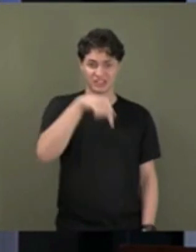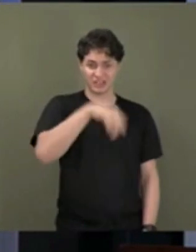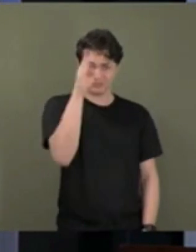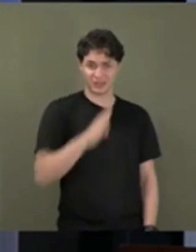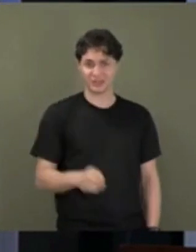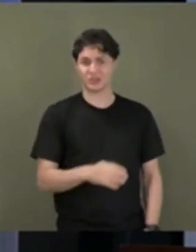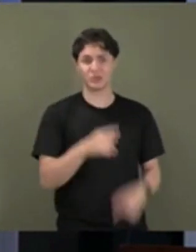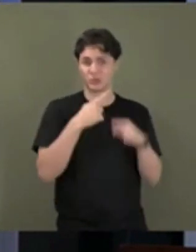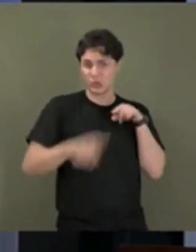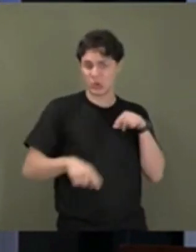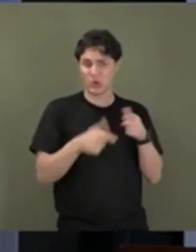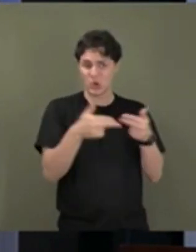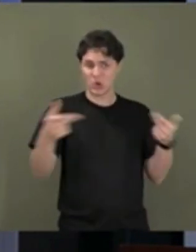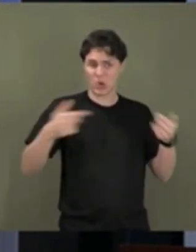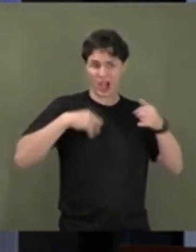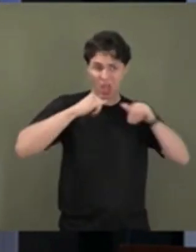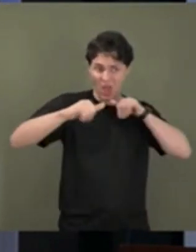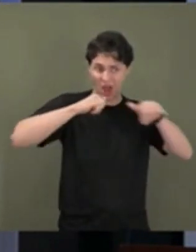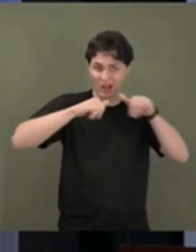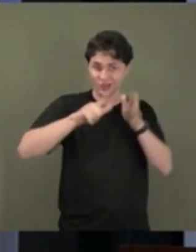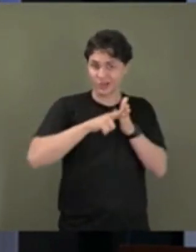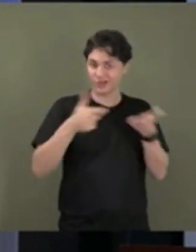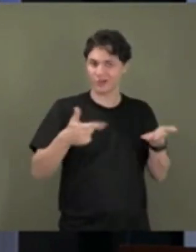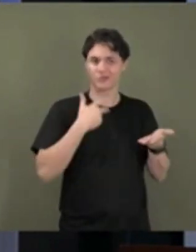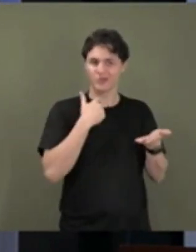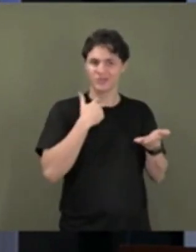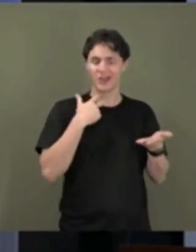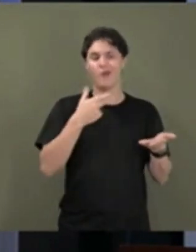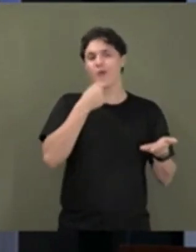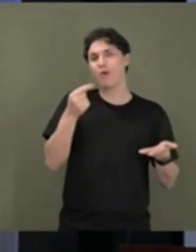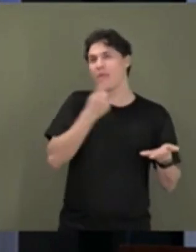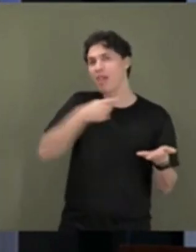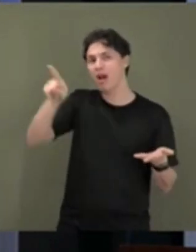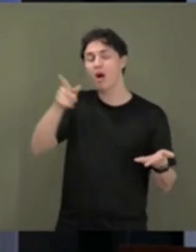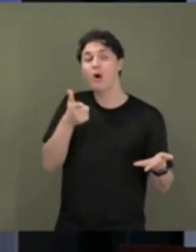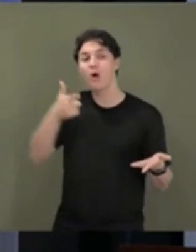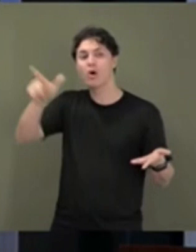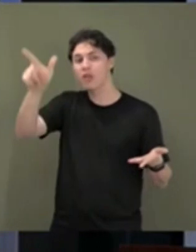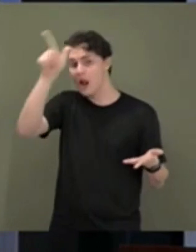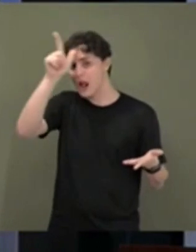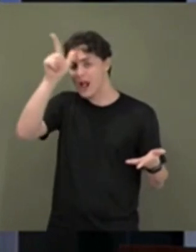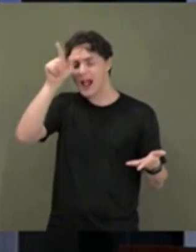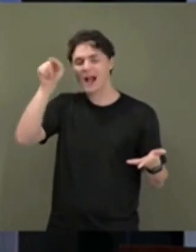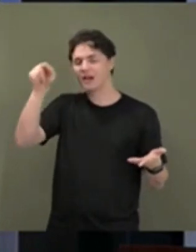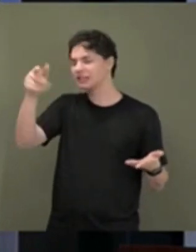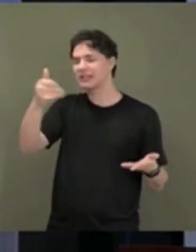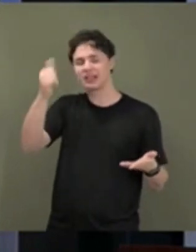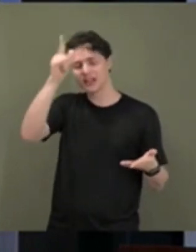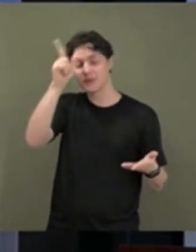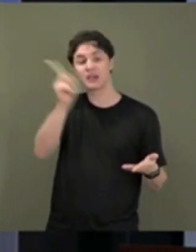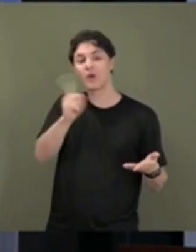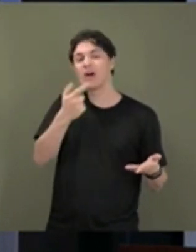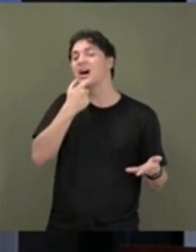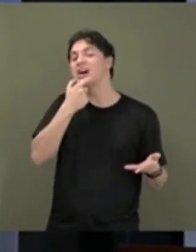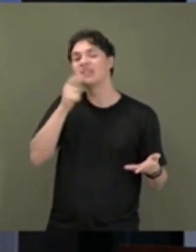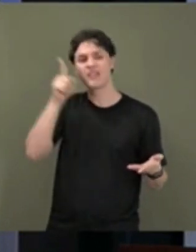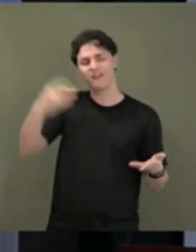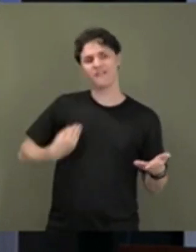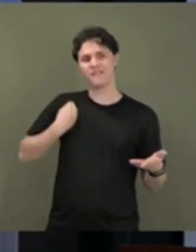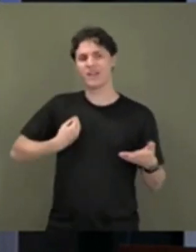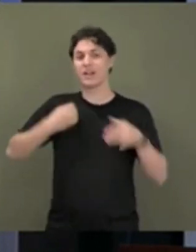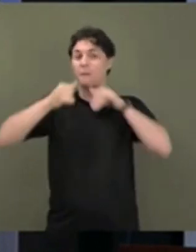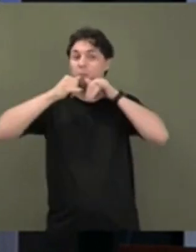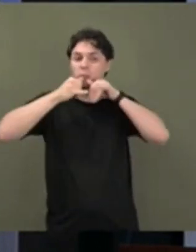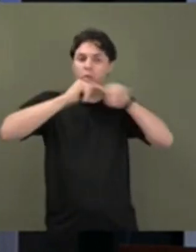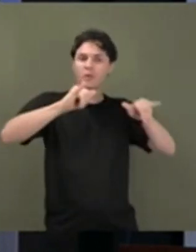época para fazer um jornalismo com altivez, com ética, e fazer aquilo que o bom